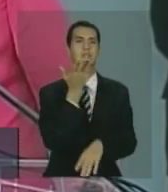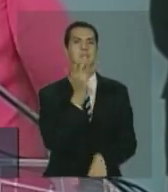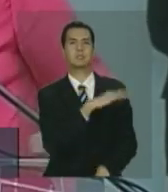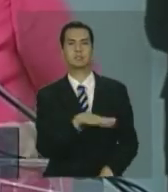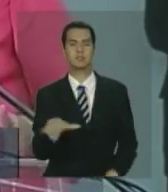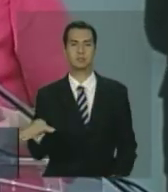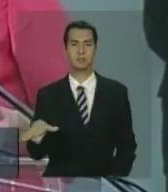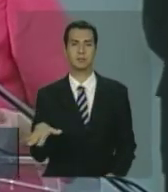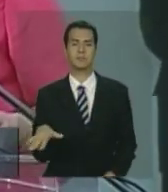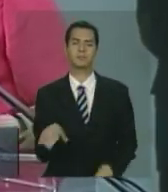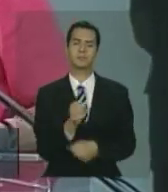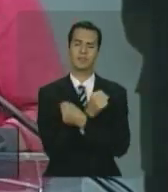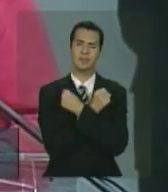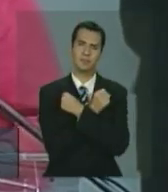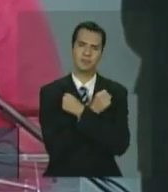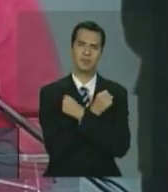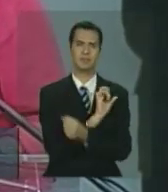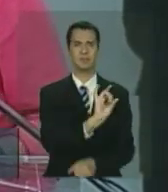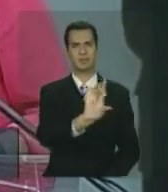brasileirinhas.